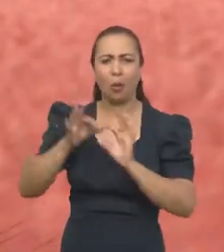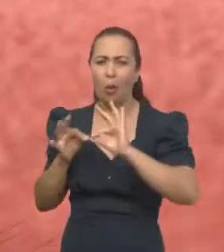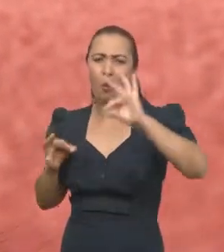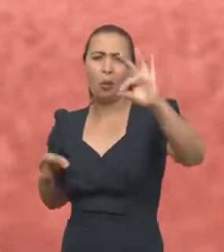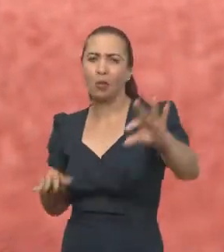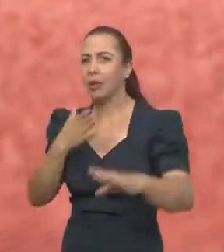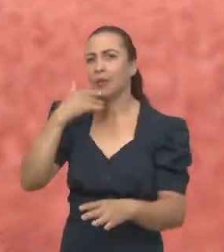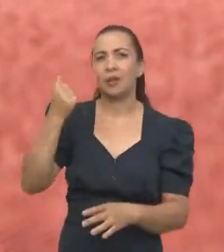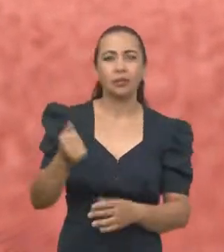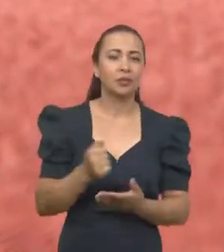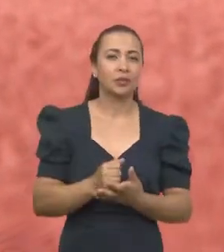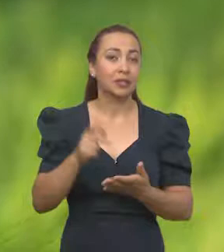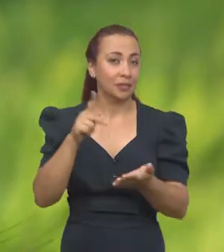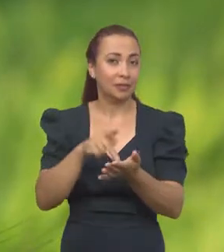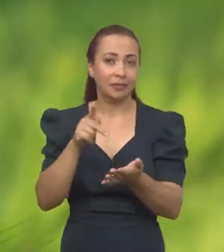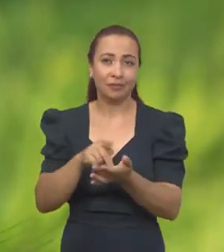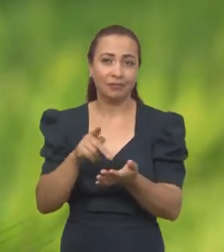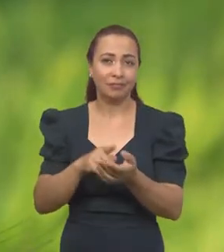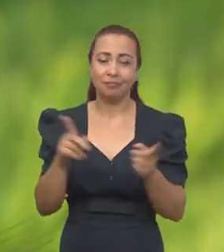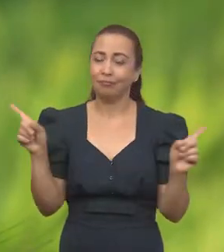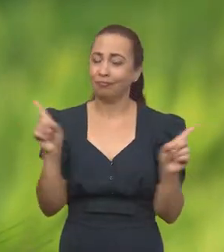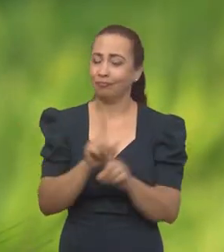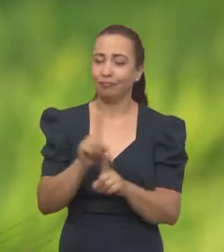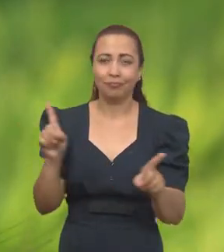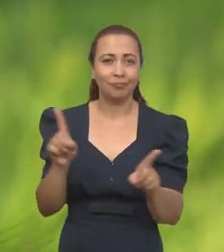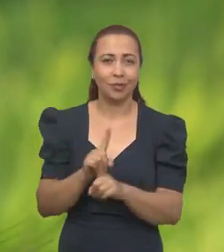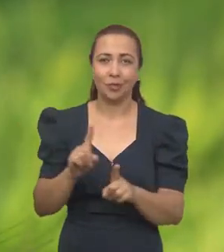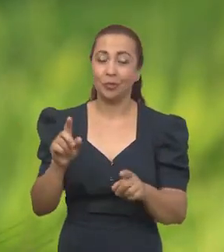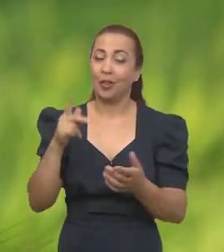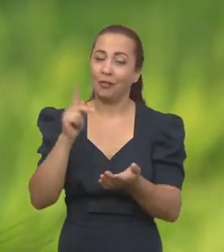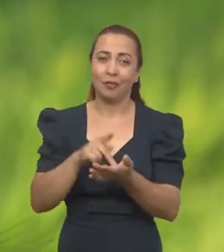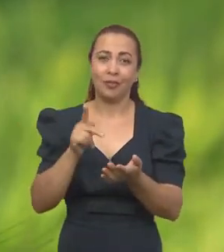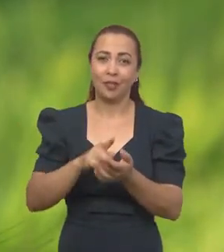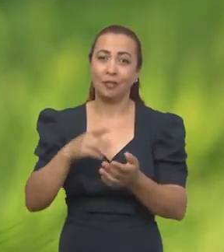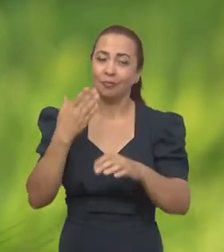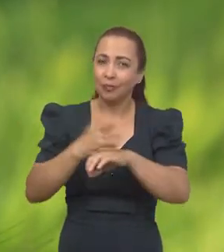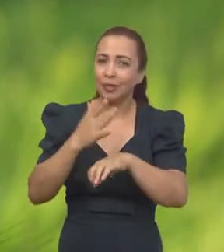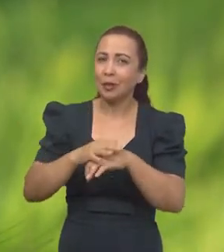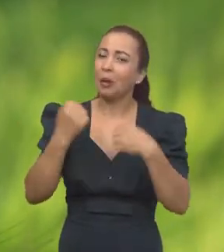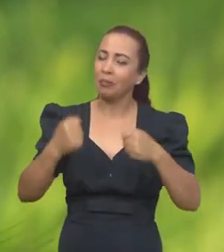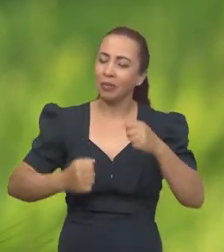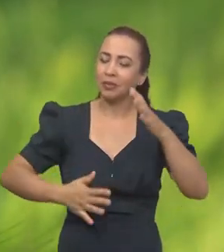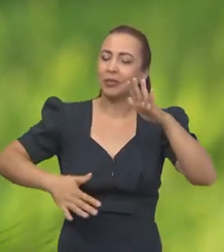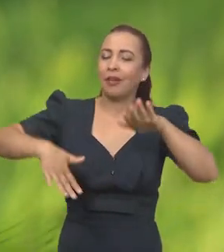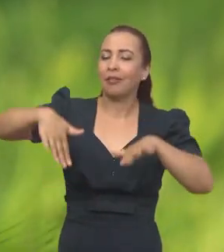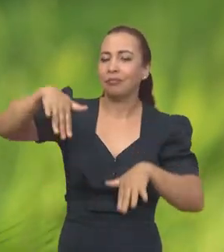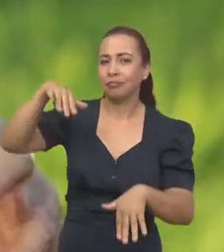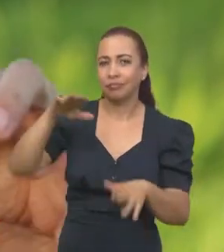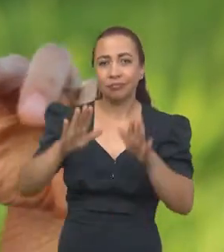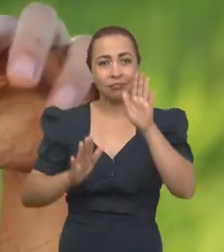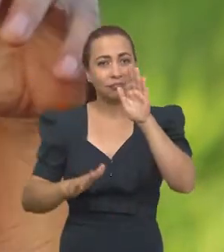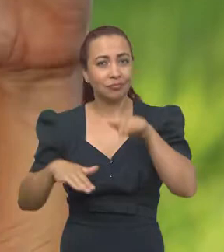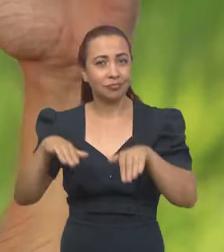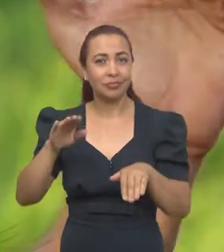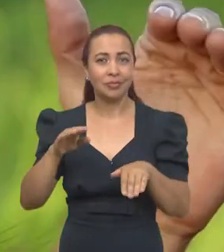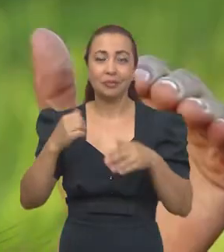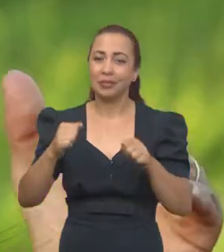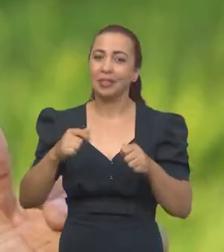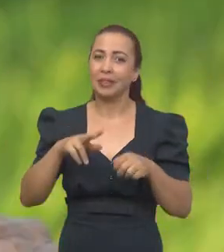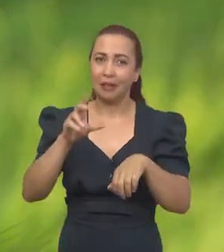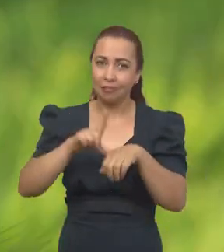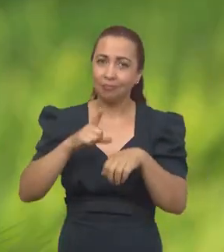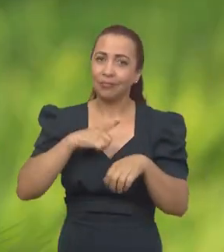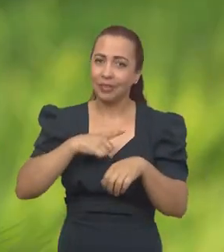longe, que isso vai fazer com você melhore. Mas, na verdade, um treinamento correto, você precisa ondular. Você precisa ter momentos que você tem mais